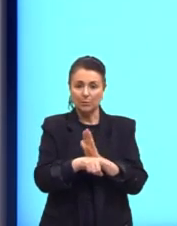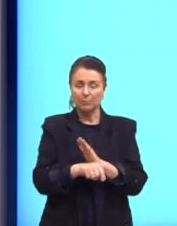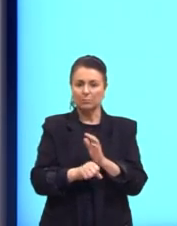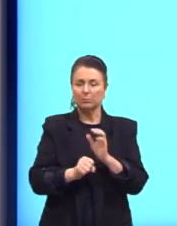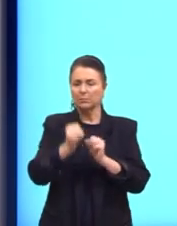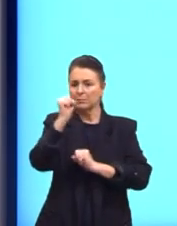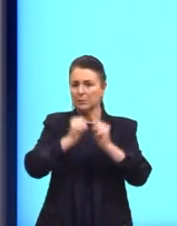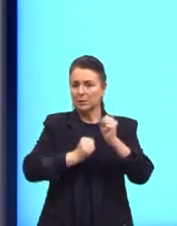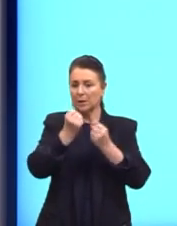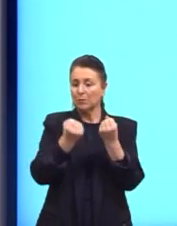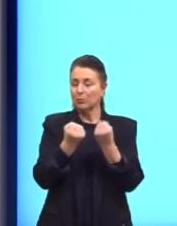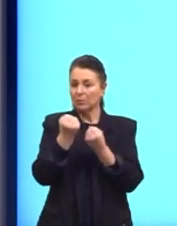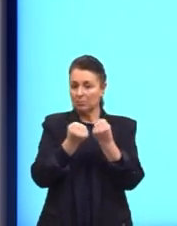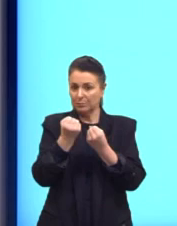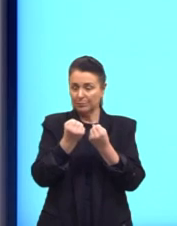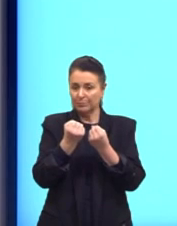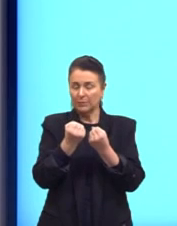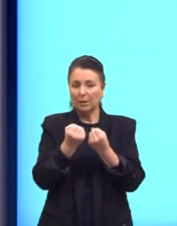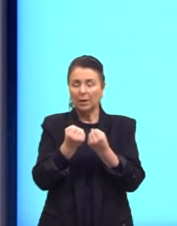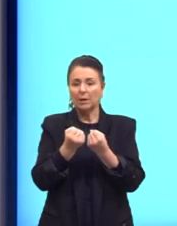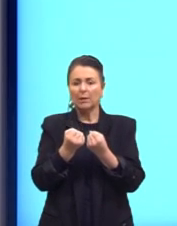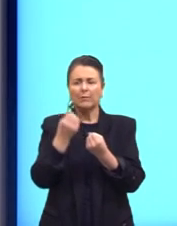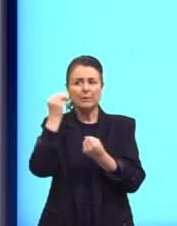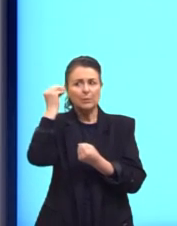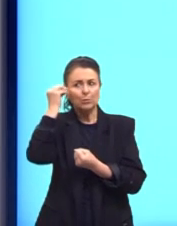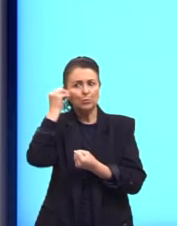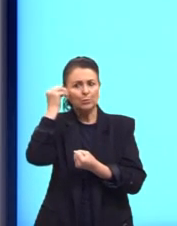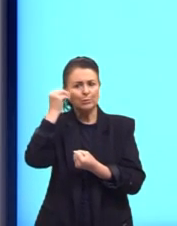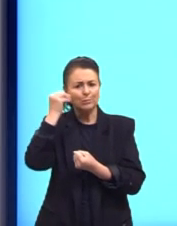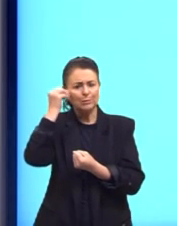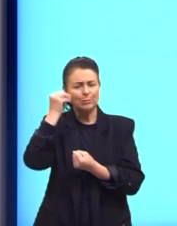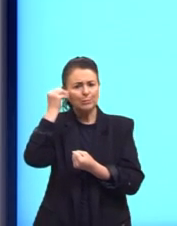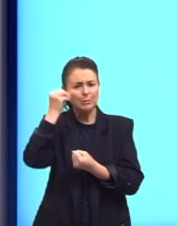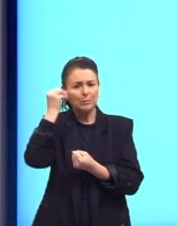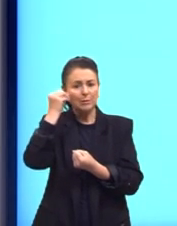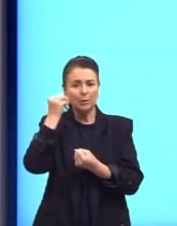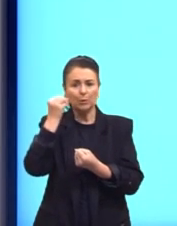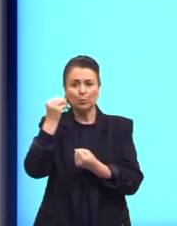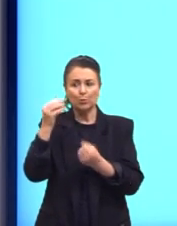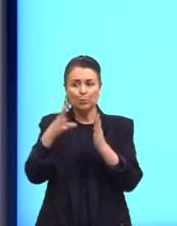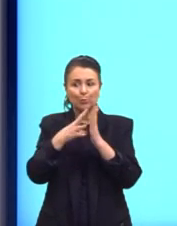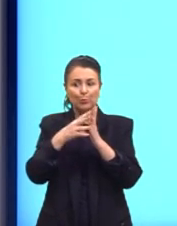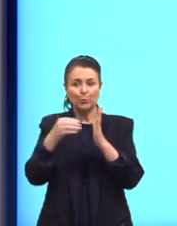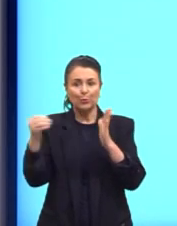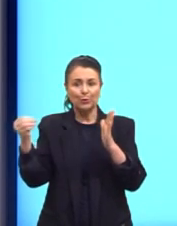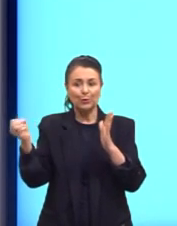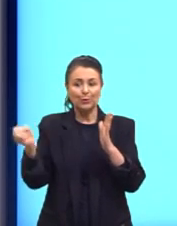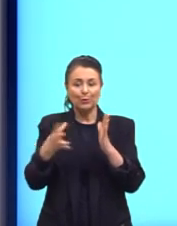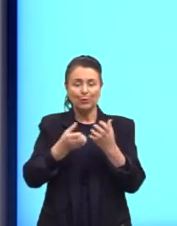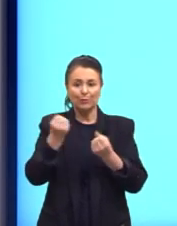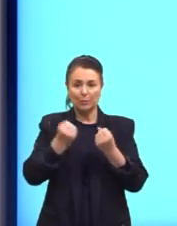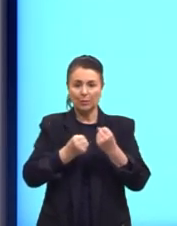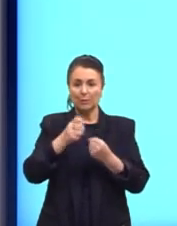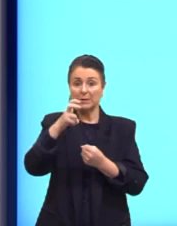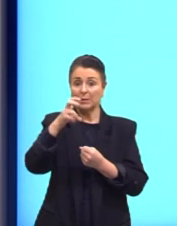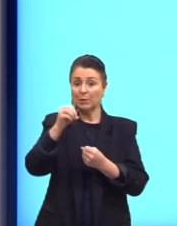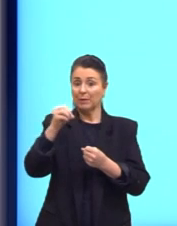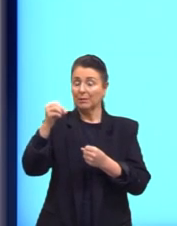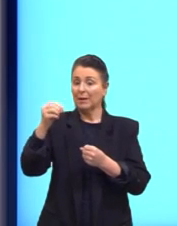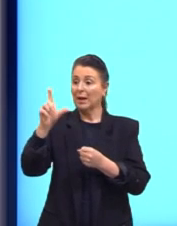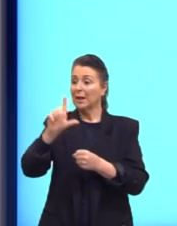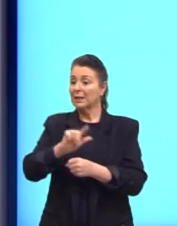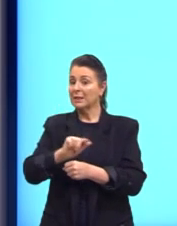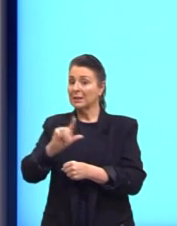indústria automobilística está testando um novo modelo de carro. 50 litros de combustível são